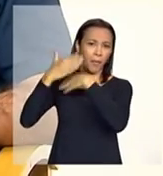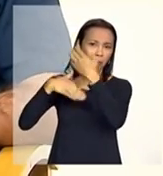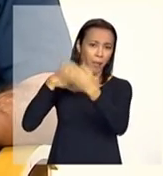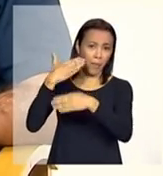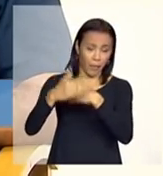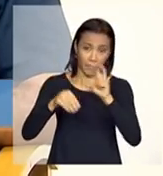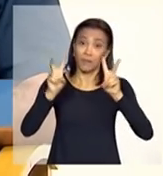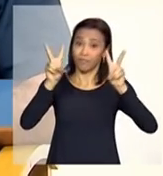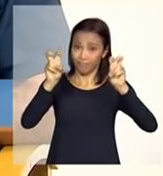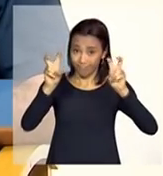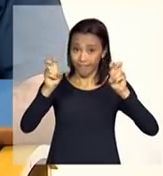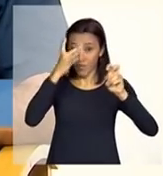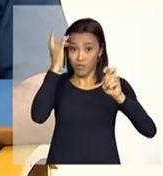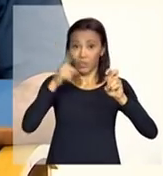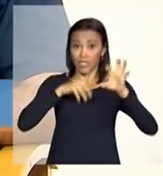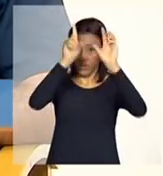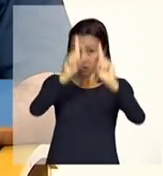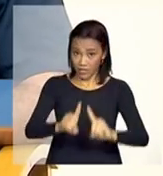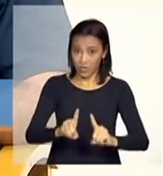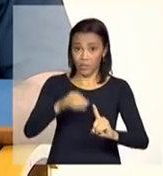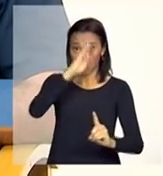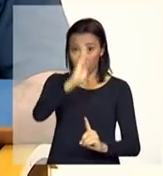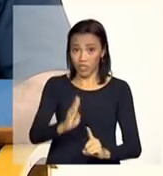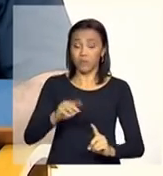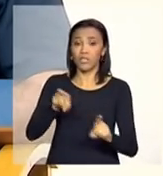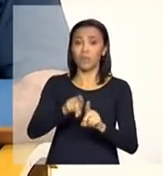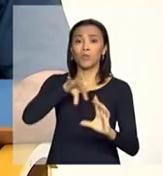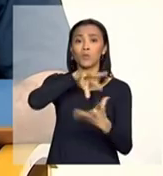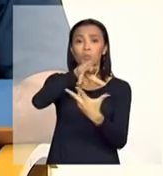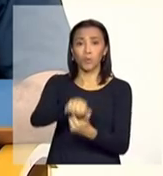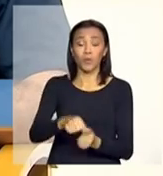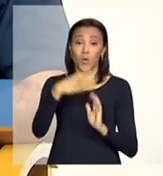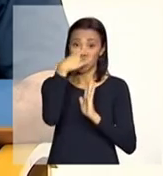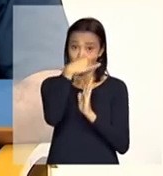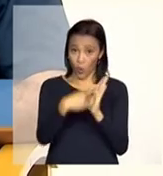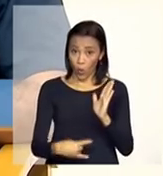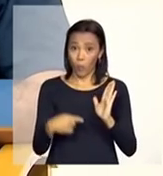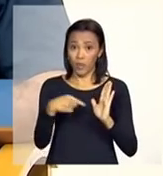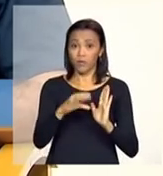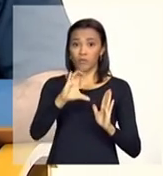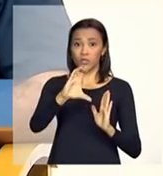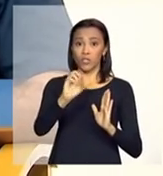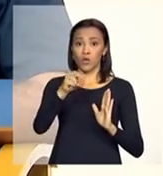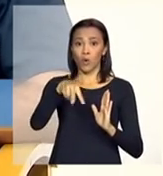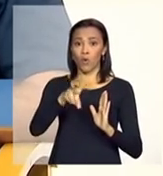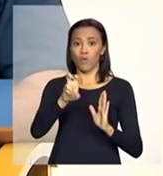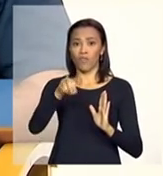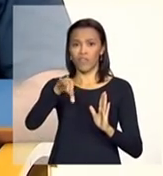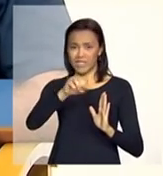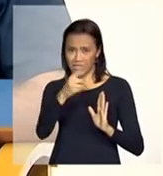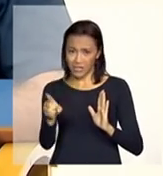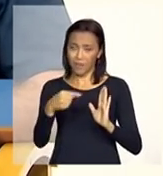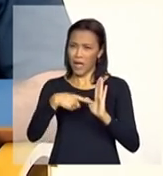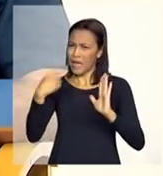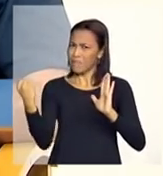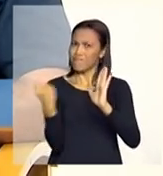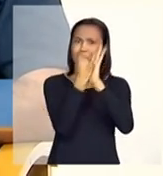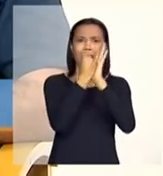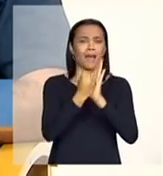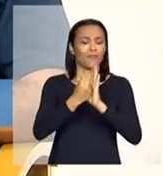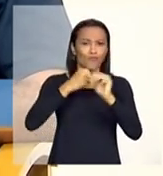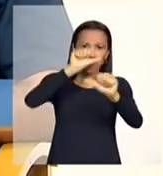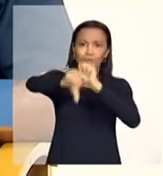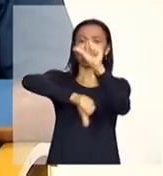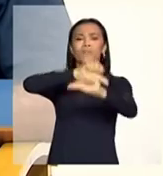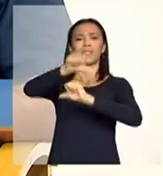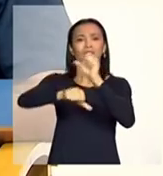pessoas com deficiência no Brasil e no mundo. A Convenção, sem dúvida, é um marco nesse movimento histórico de mudança de olhar para as